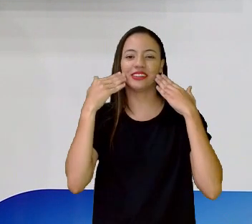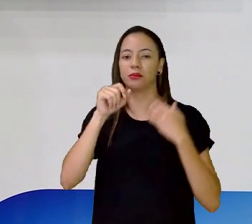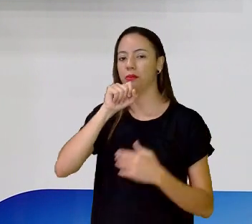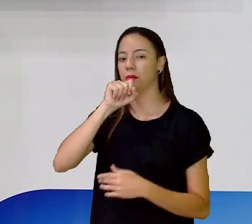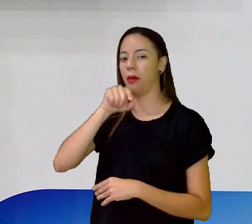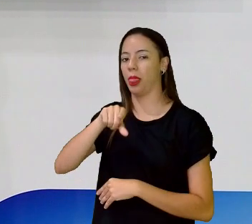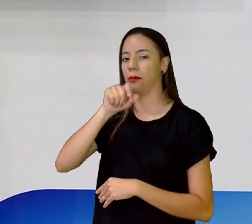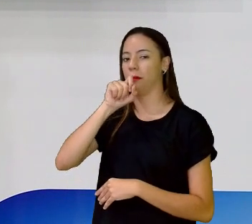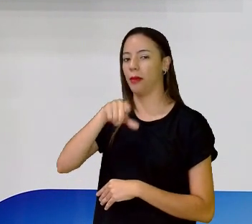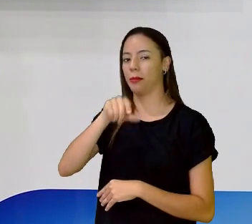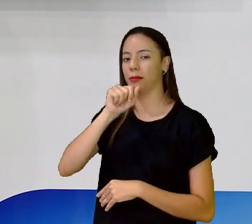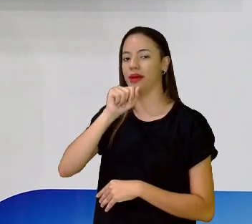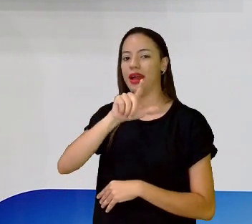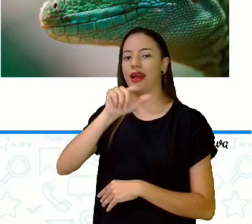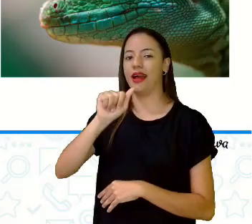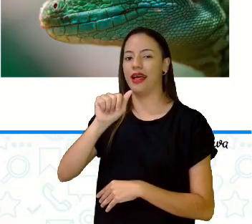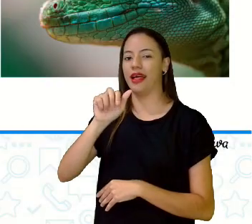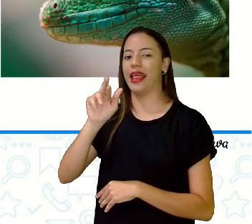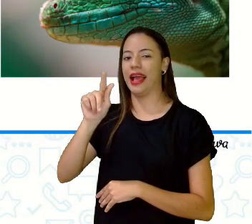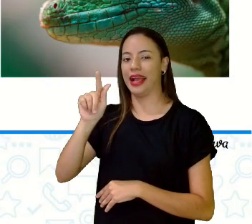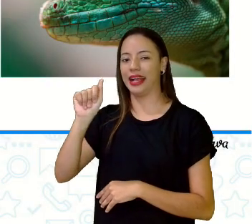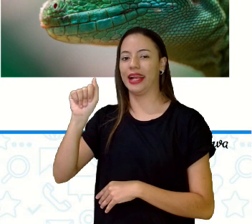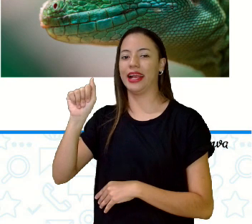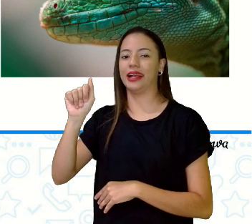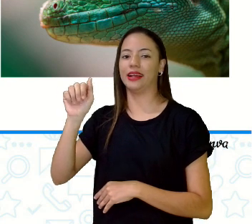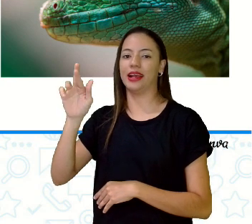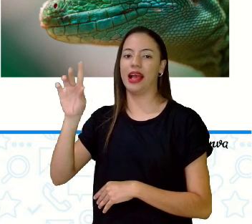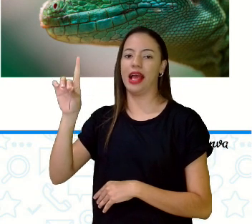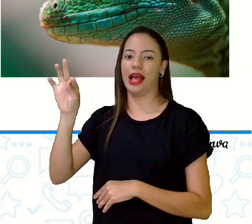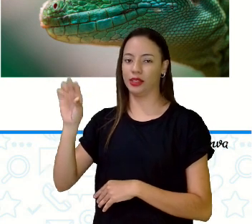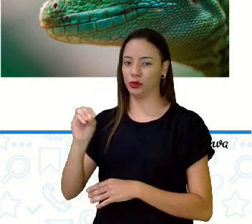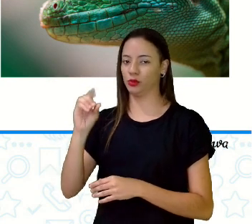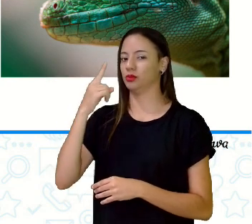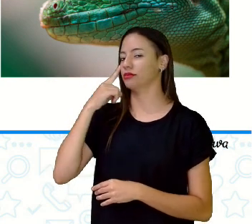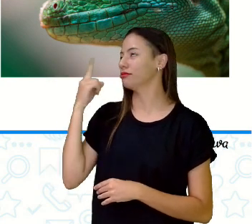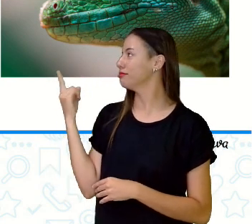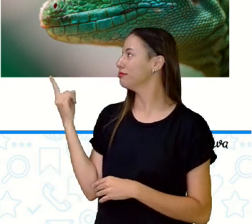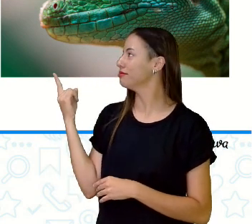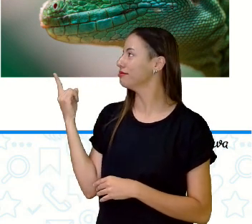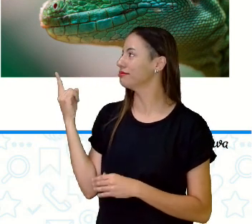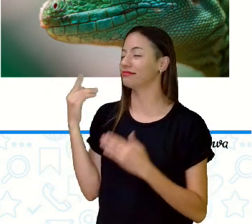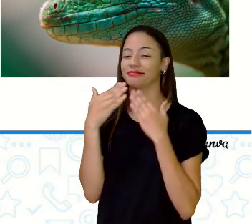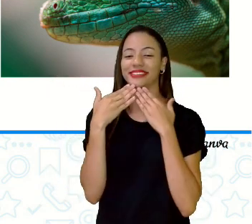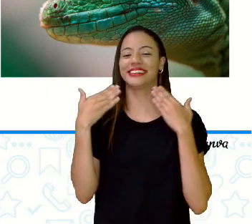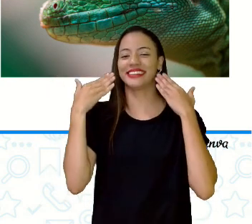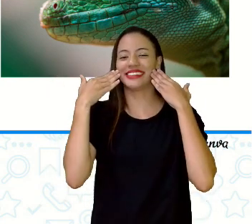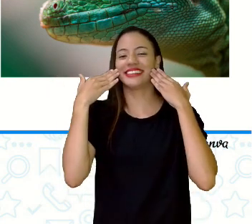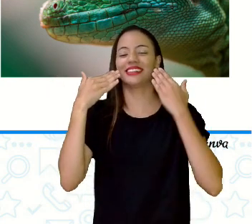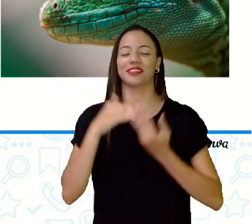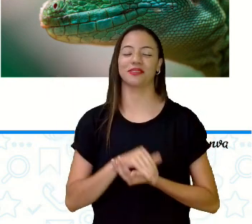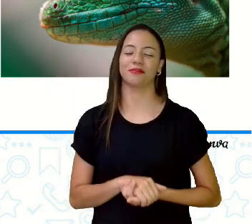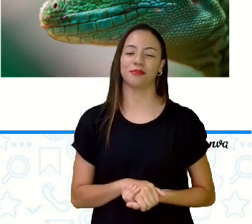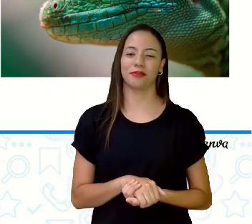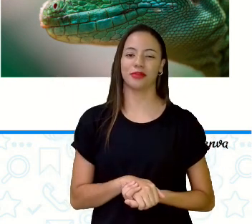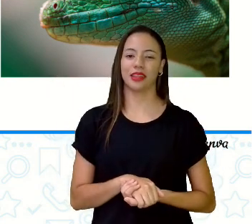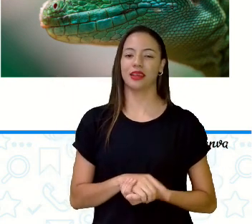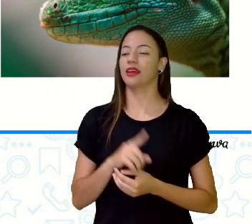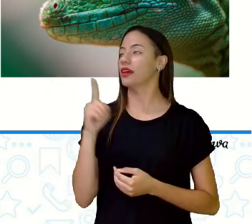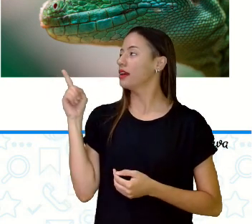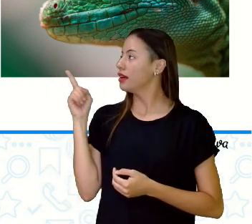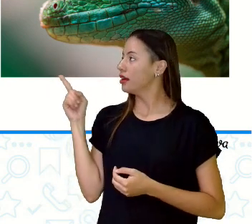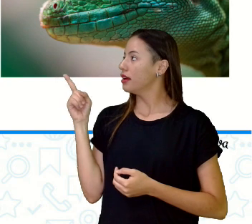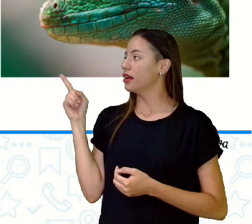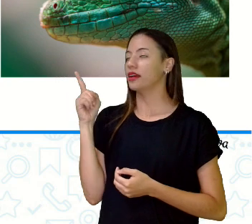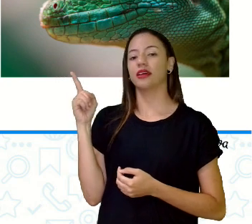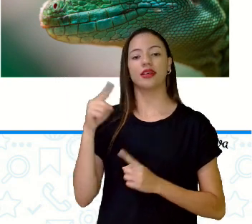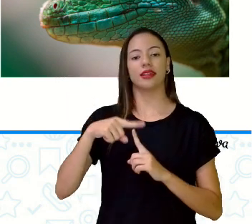Dá até filme, né? Isso, sorriso do lagarto. Olha o sorriso dele ali, com o gato. Então, esses aí são